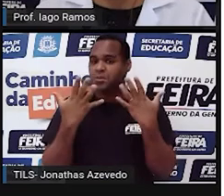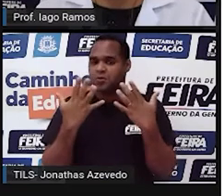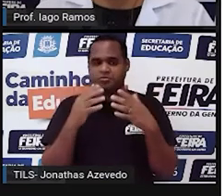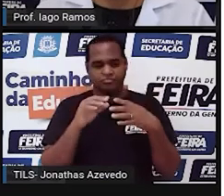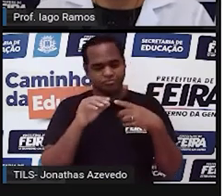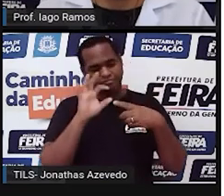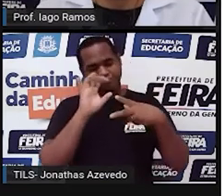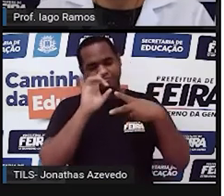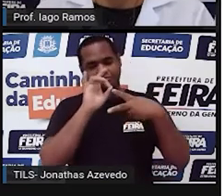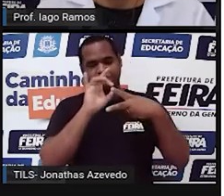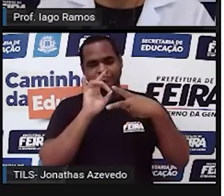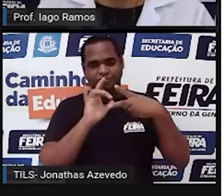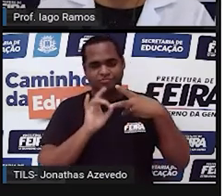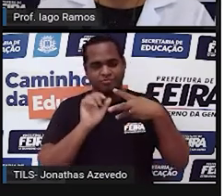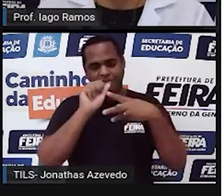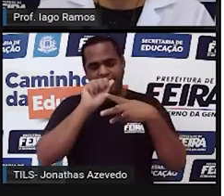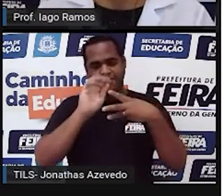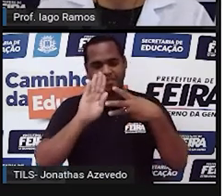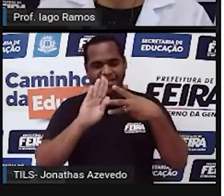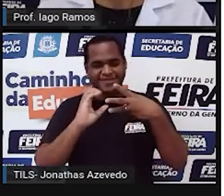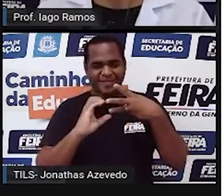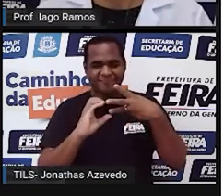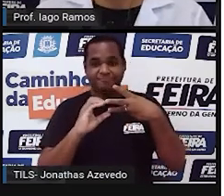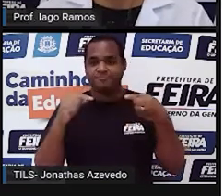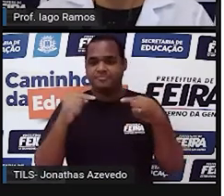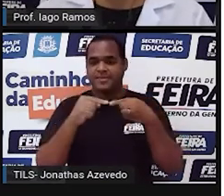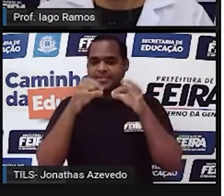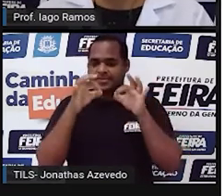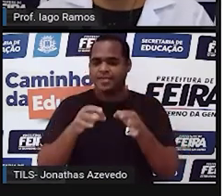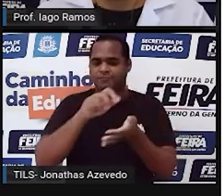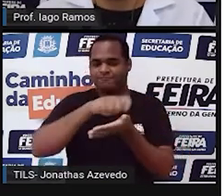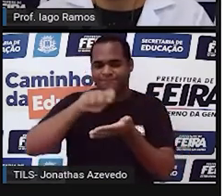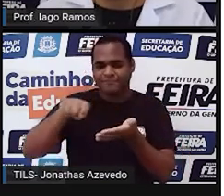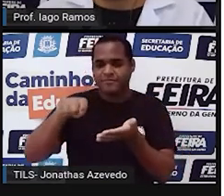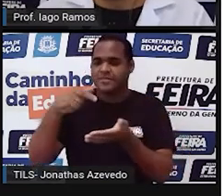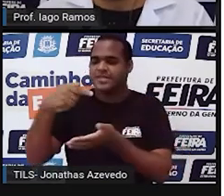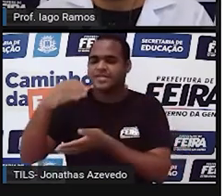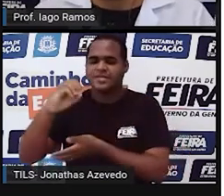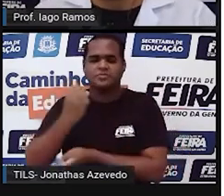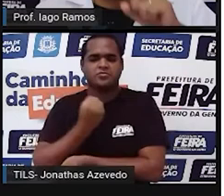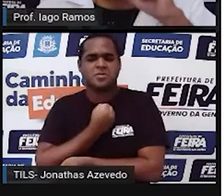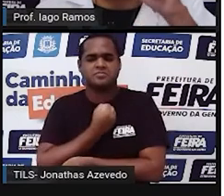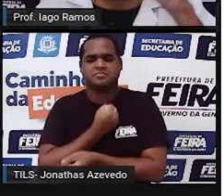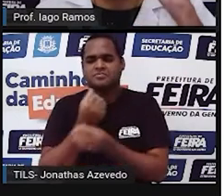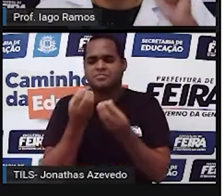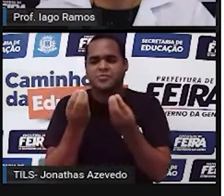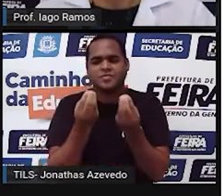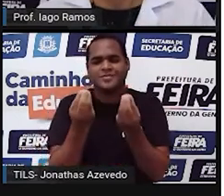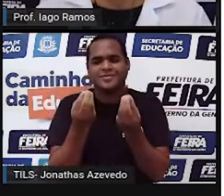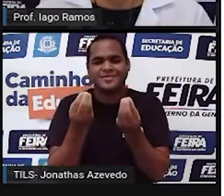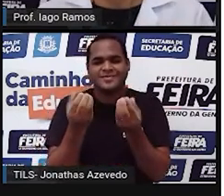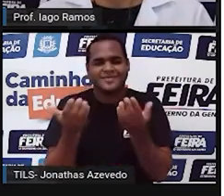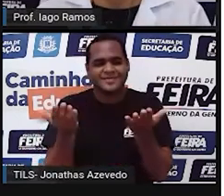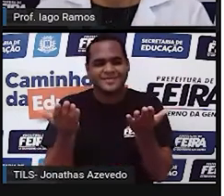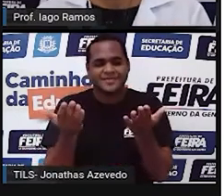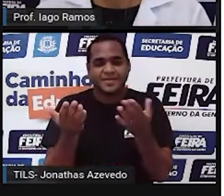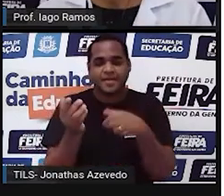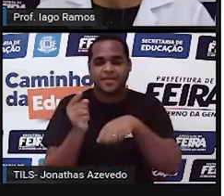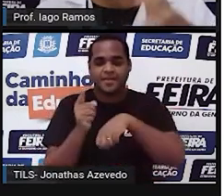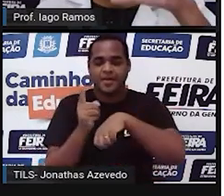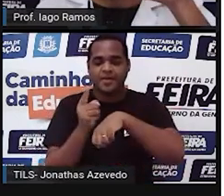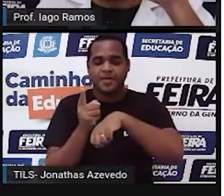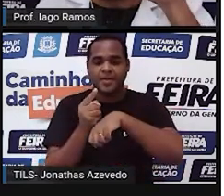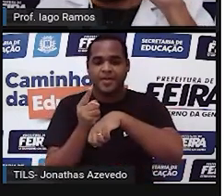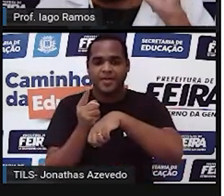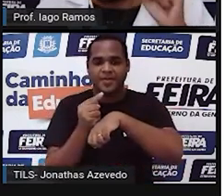opções a seguir escreve corretamente o número 70? Tá? Tá contando ali um cronômetrozinho na tela.